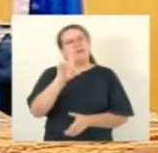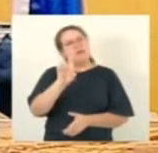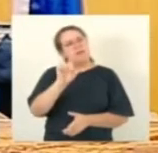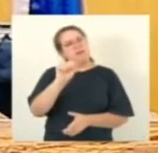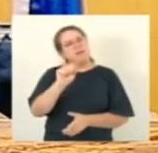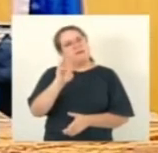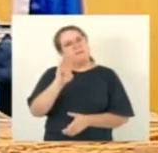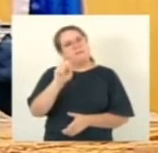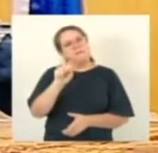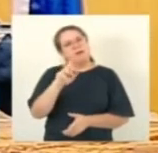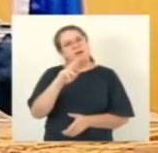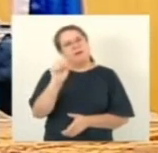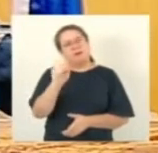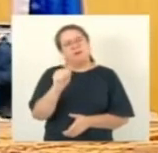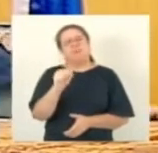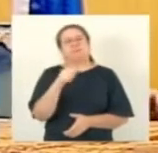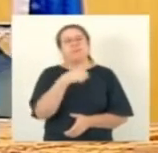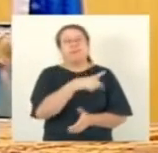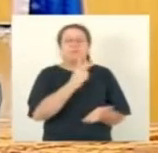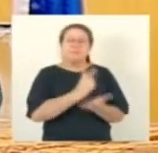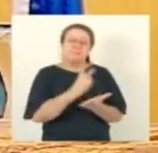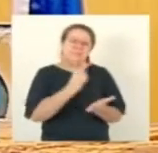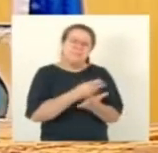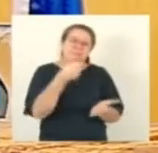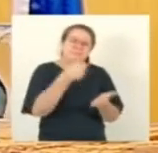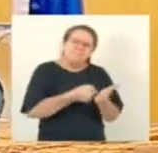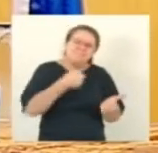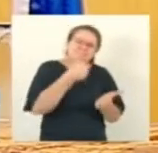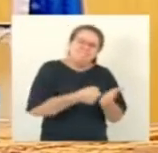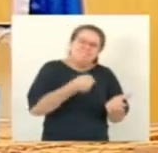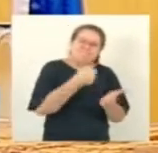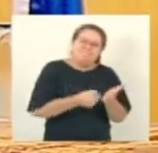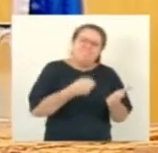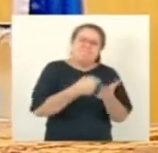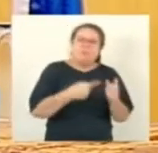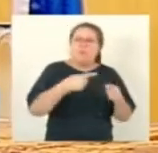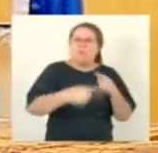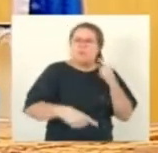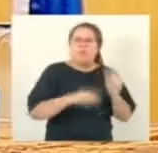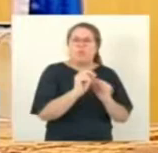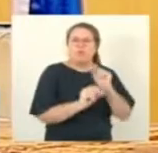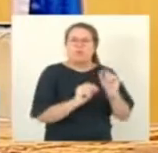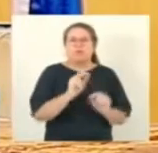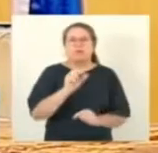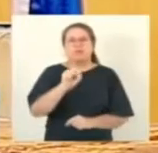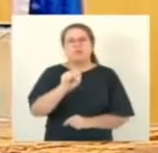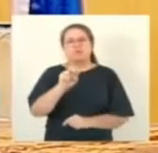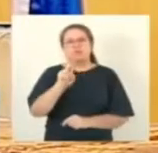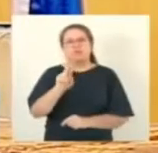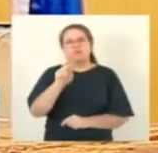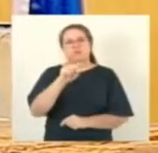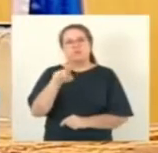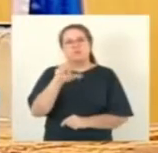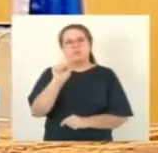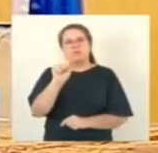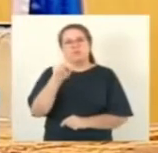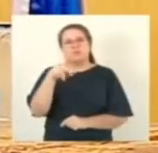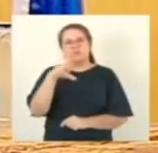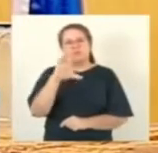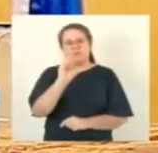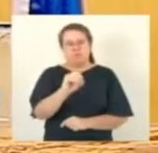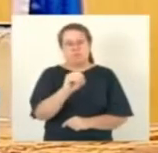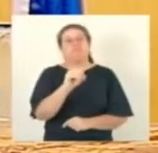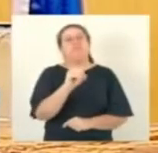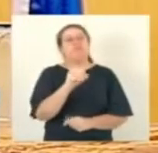batalha histórica contra a Suzano sobre o crime que foi apurado aqui nesta casa por meio de uma CPI que virou também